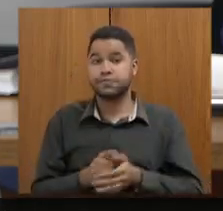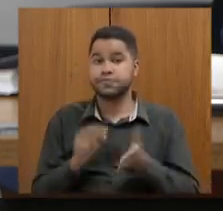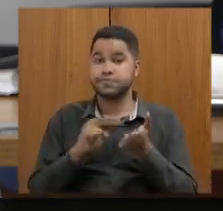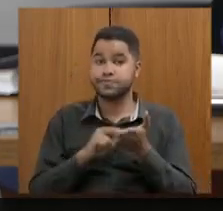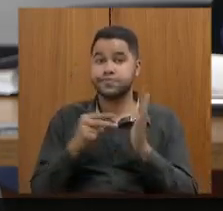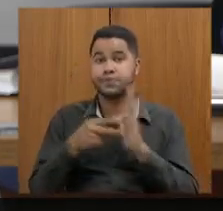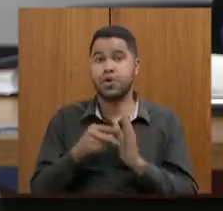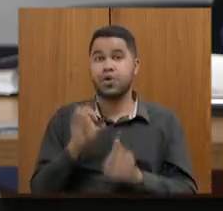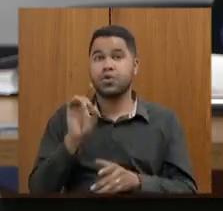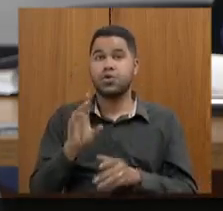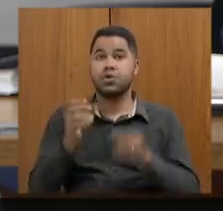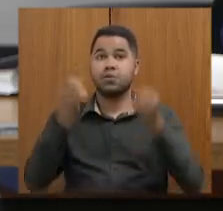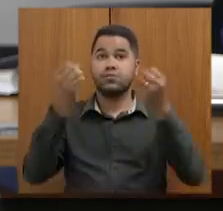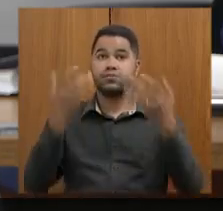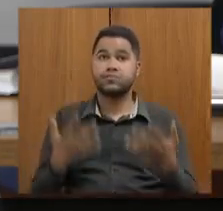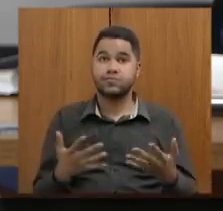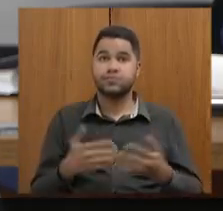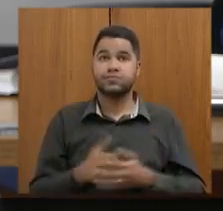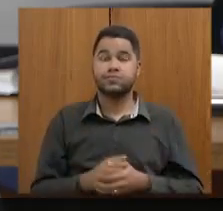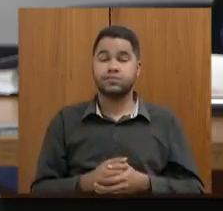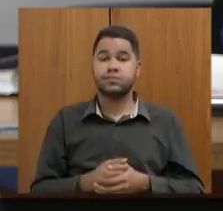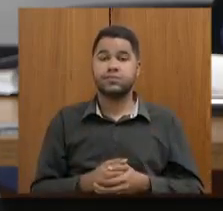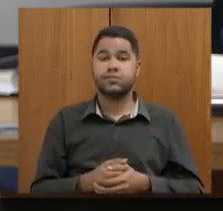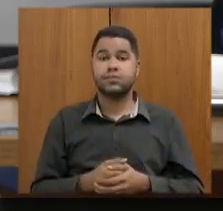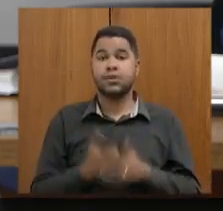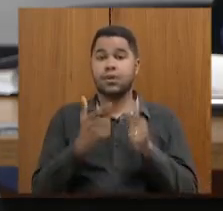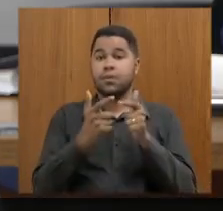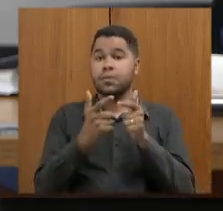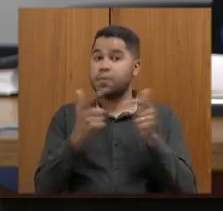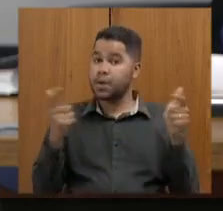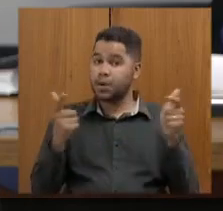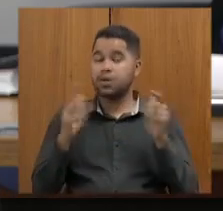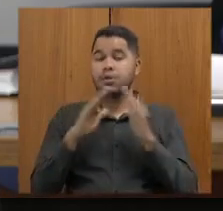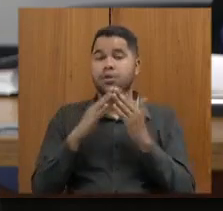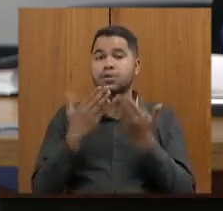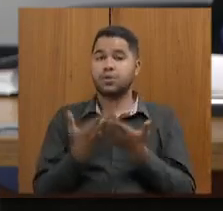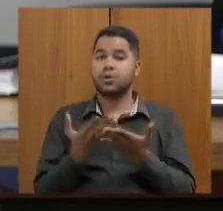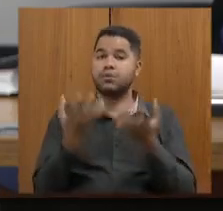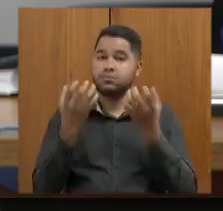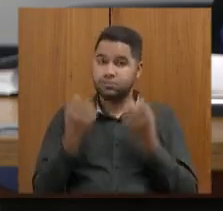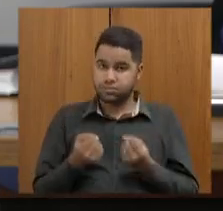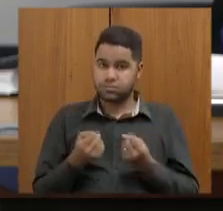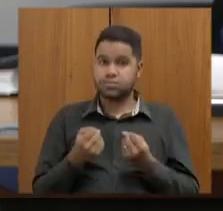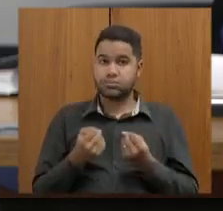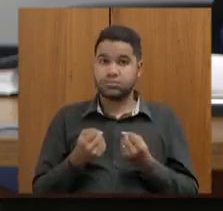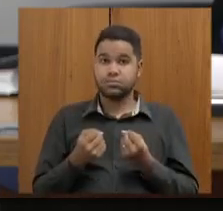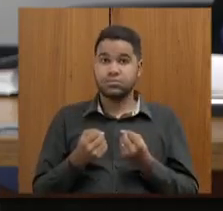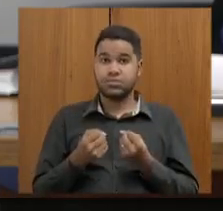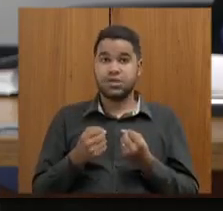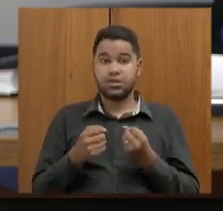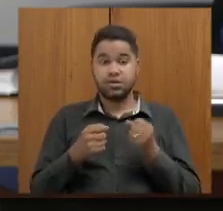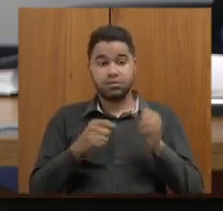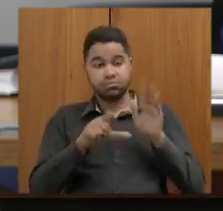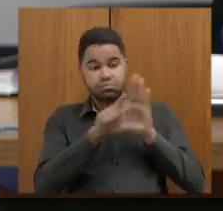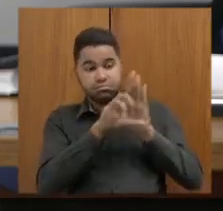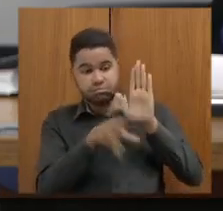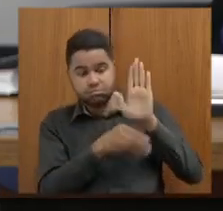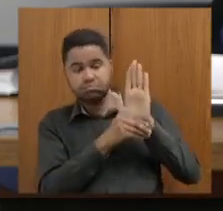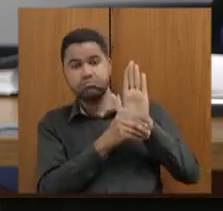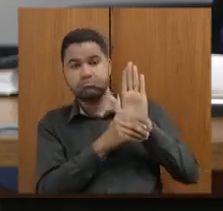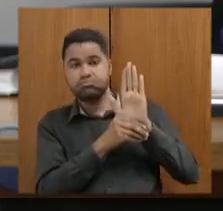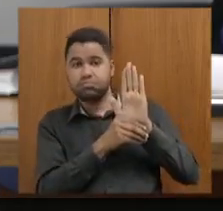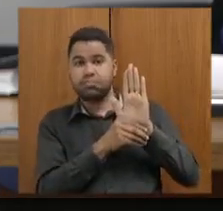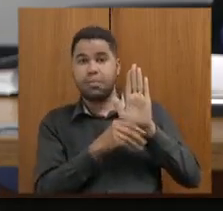só para deixar claro que a grande maioria das escolas que recebem recursos de emenda parlamentar através da corrida do saber